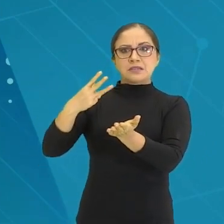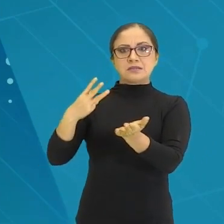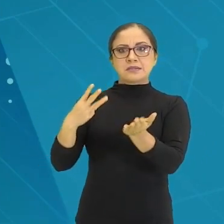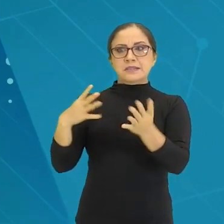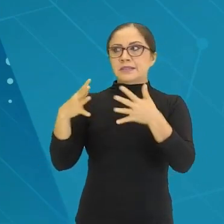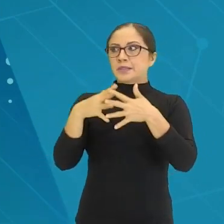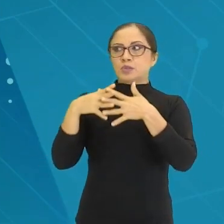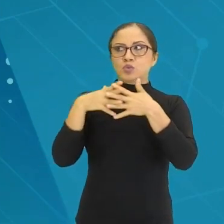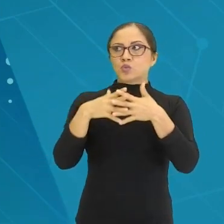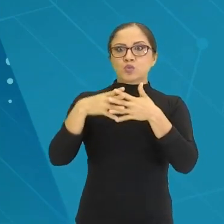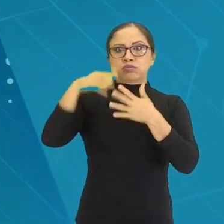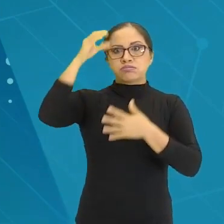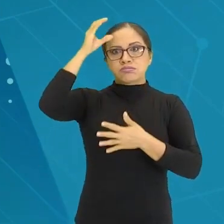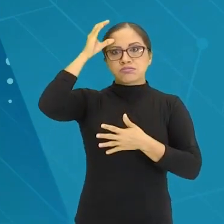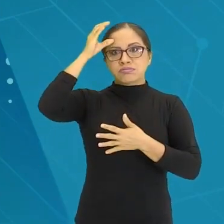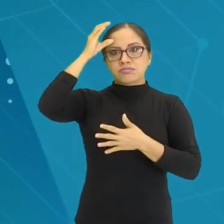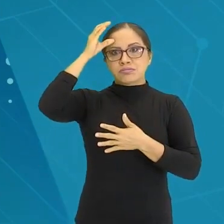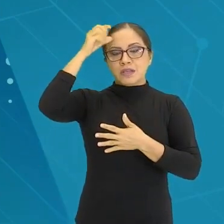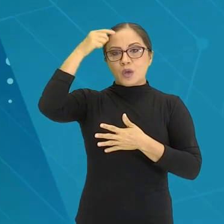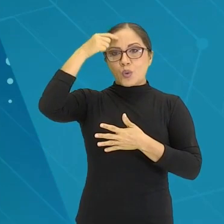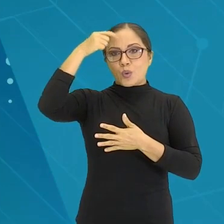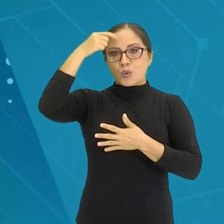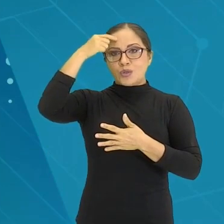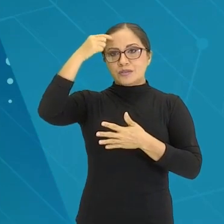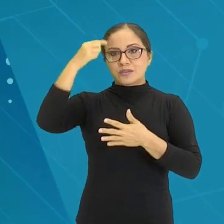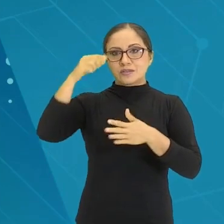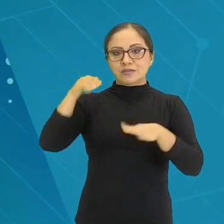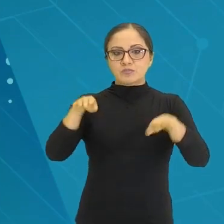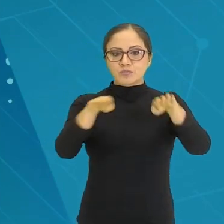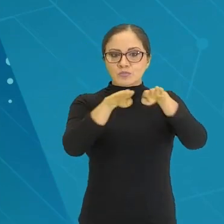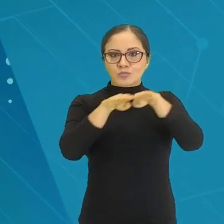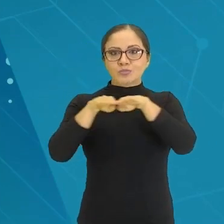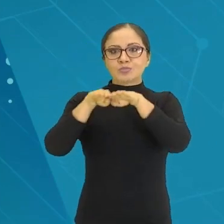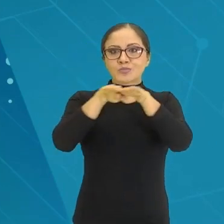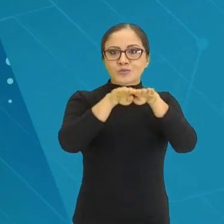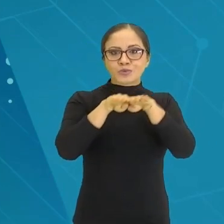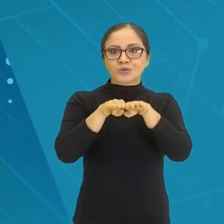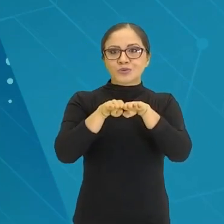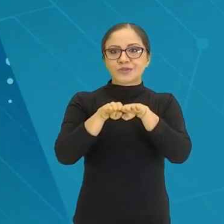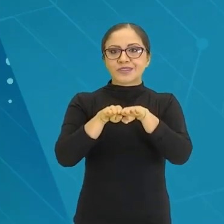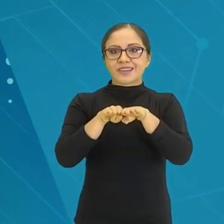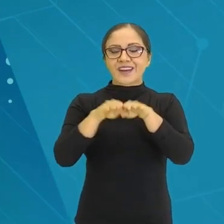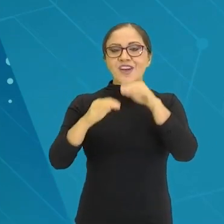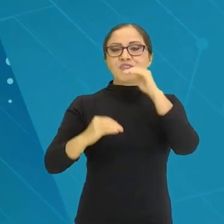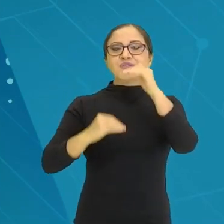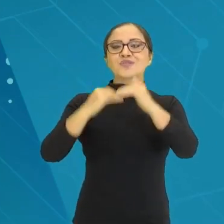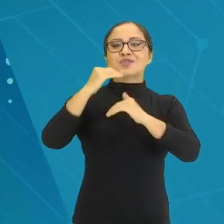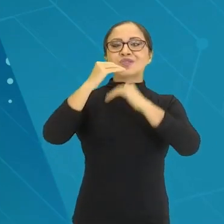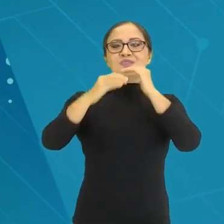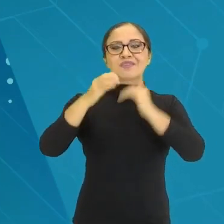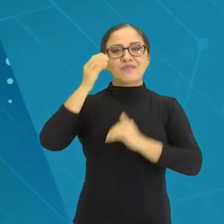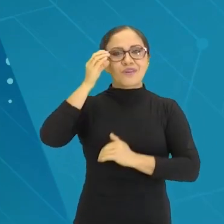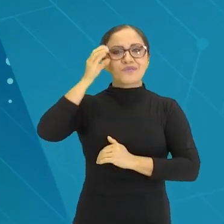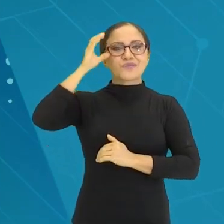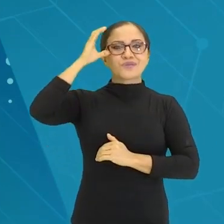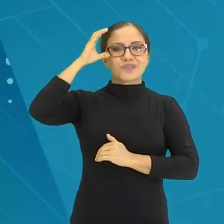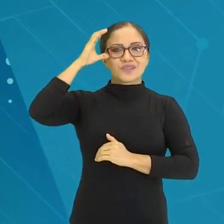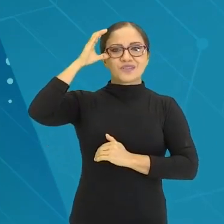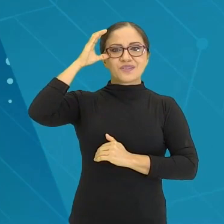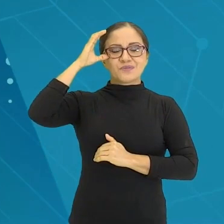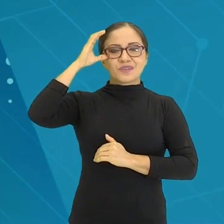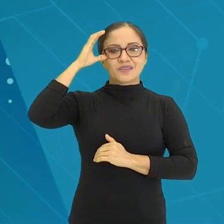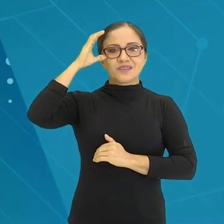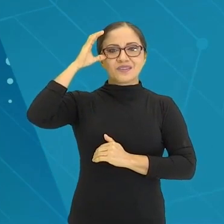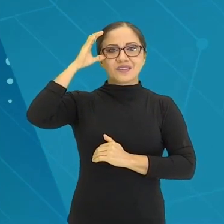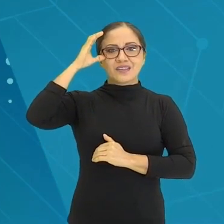cognitivamente. Ele, na busca por um novo equilíbrio, ele constrói conhecimento. Então, a construção do conhecimento que eu